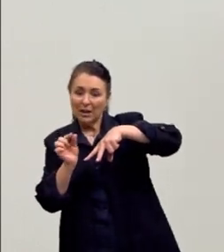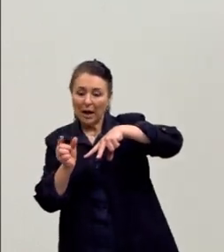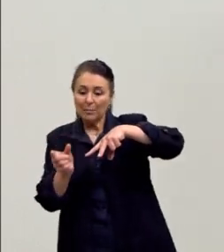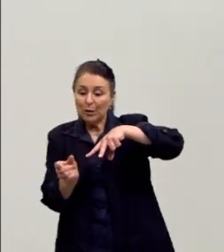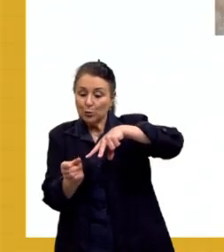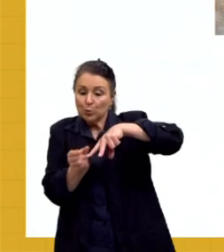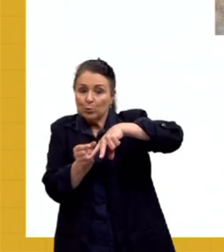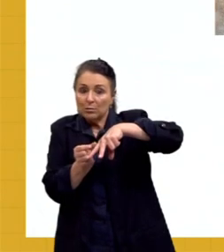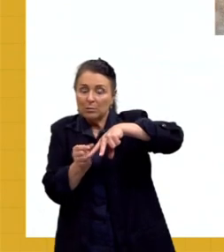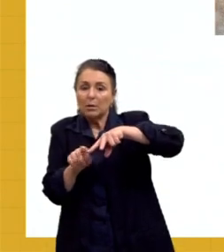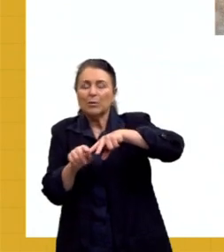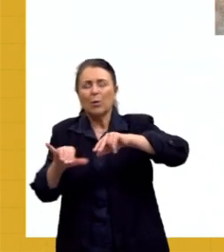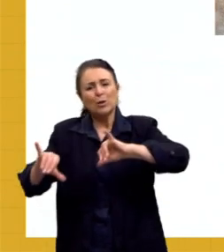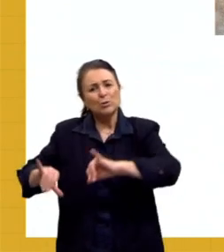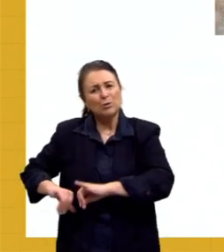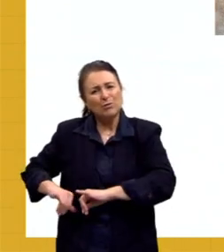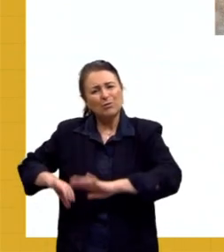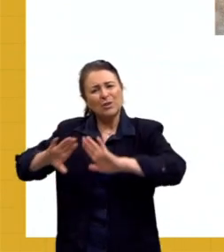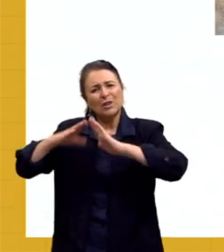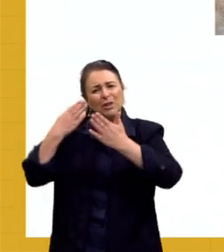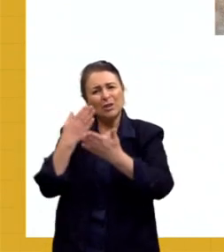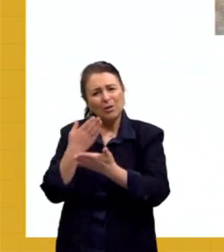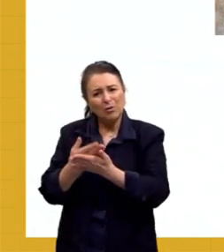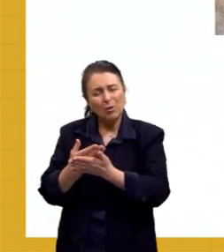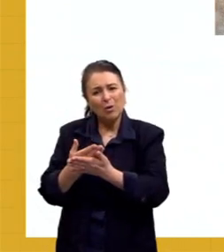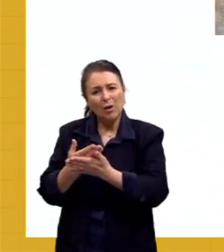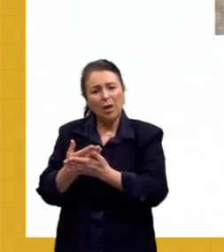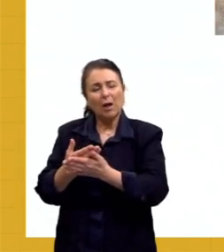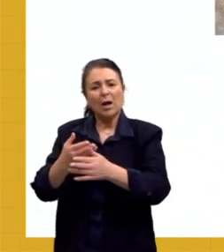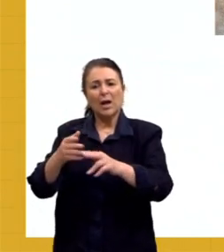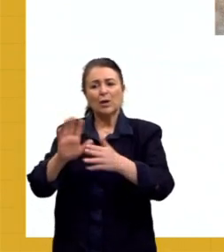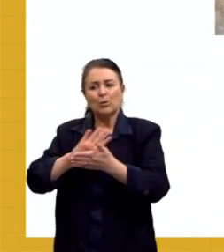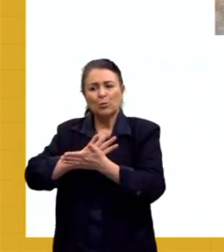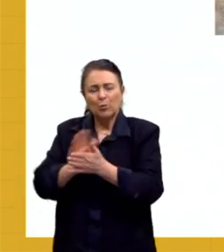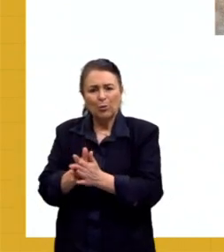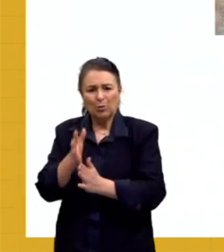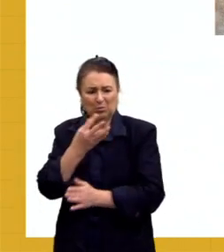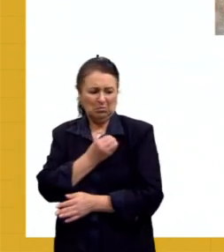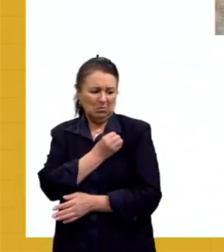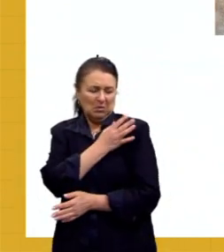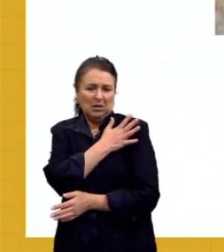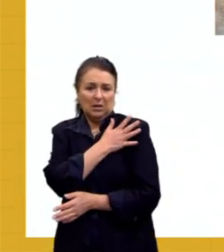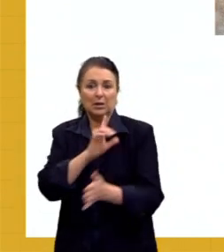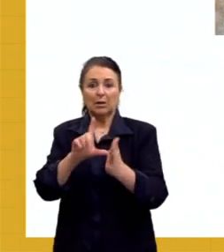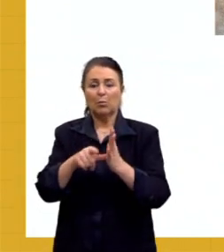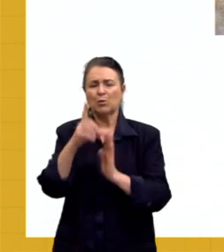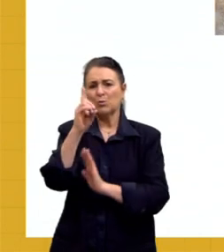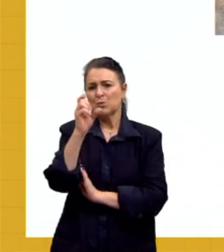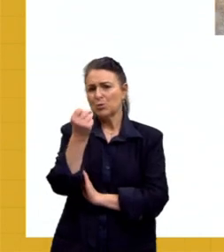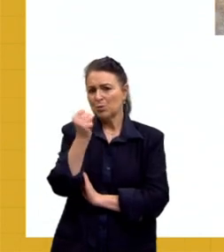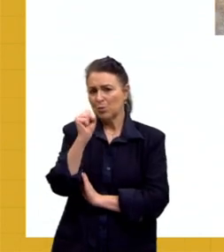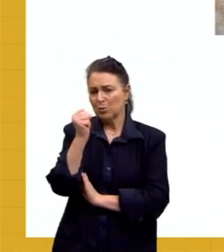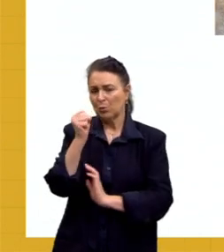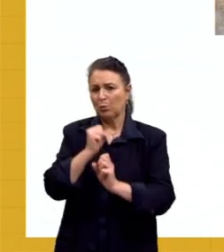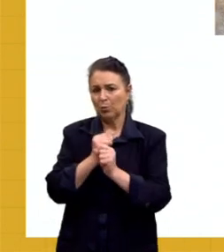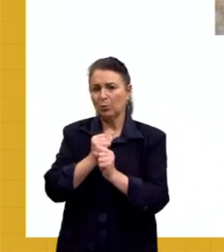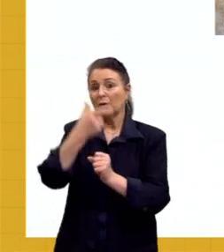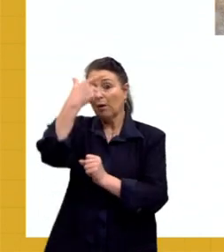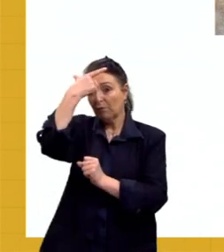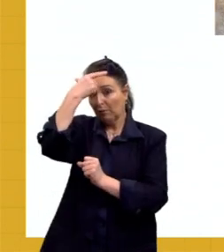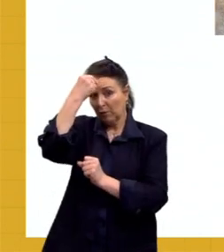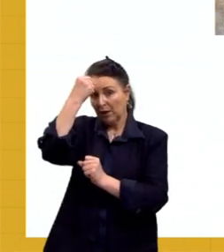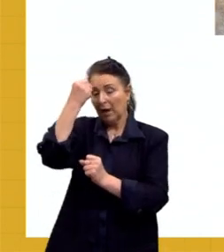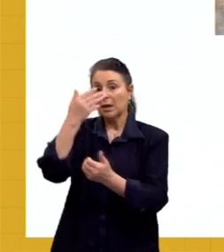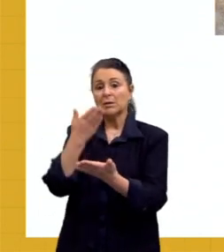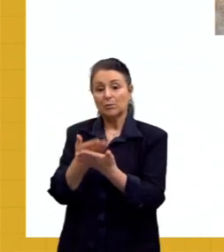na escola com todos os preconceitos que existiam na época. Mais tarde, com 18 anos, no retorno da faculdade, ela estudava